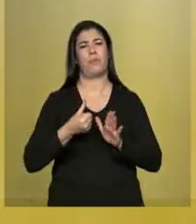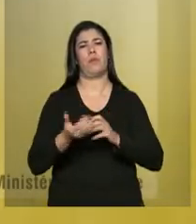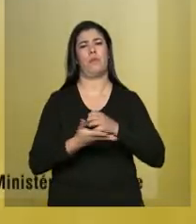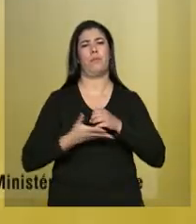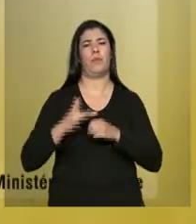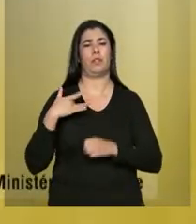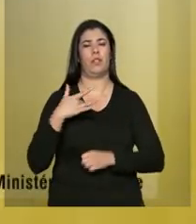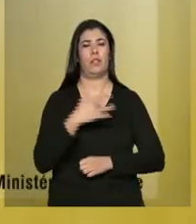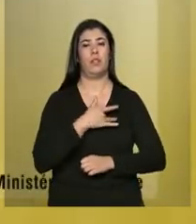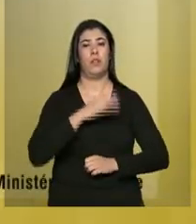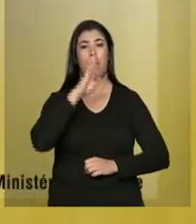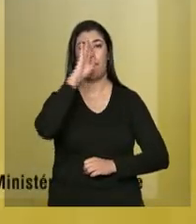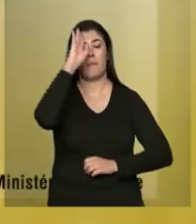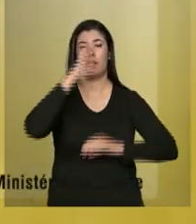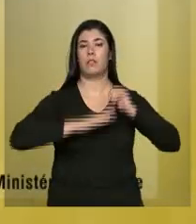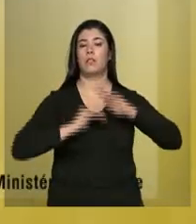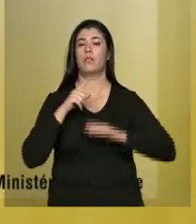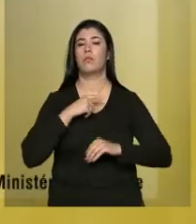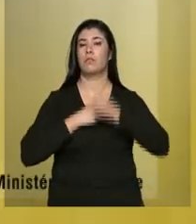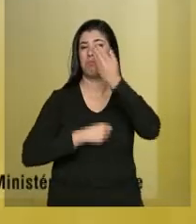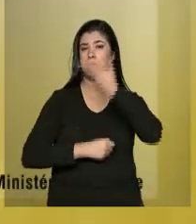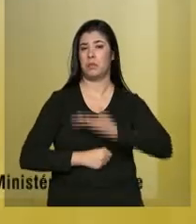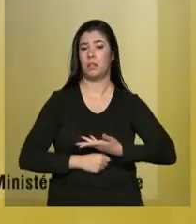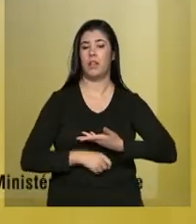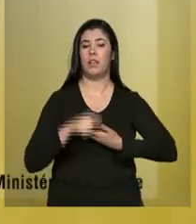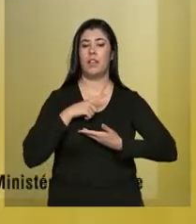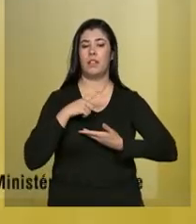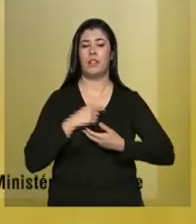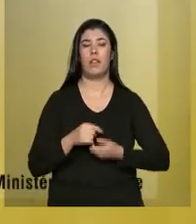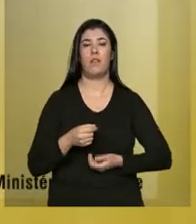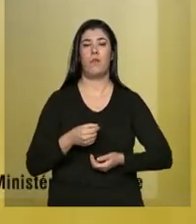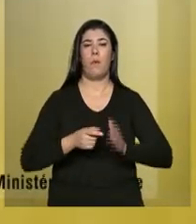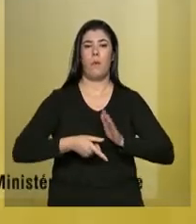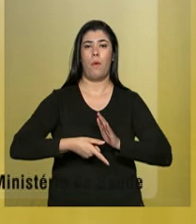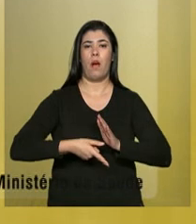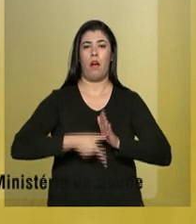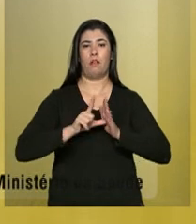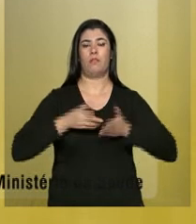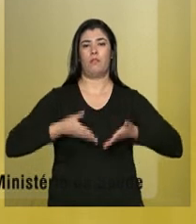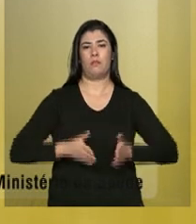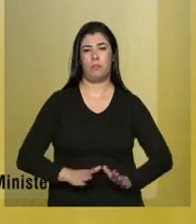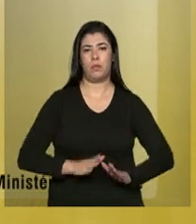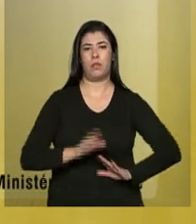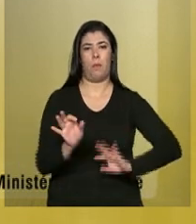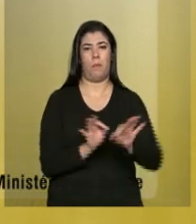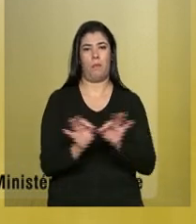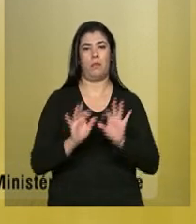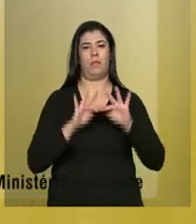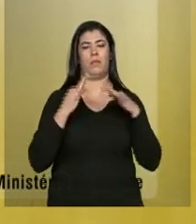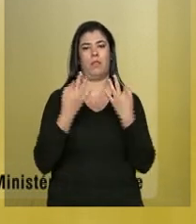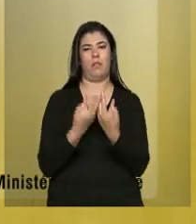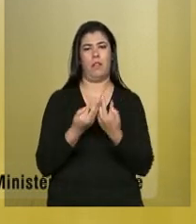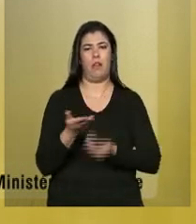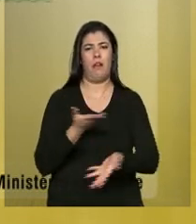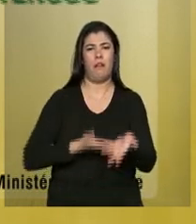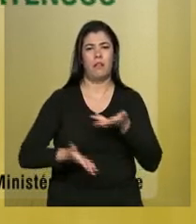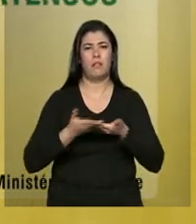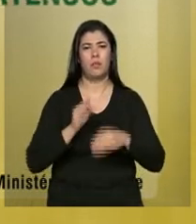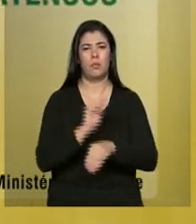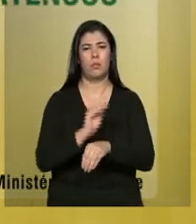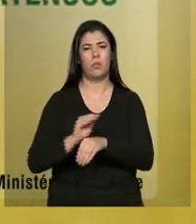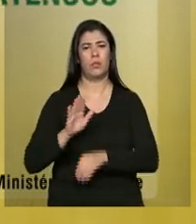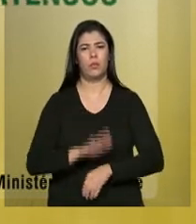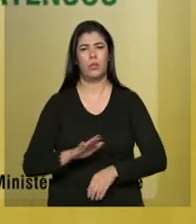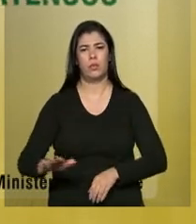Entre as principais ações estão o pré-natal e o planejamento familiar, o atendimento de crianças, o